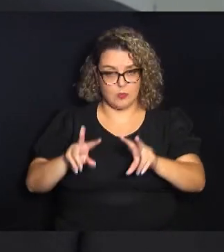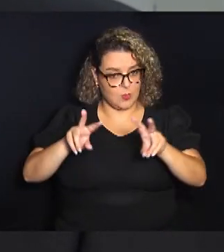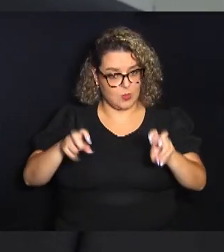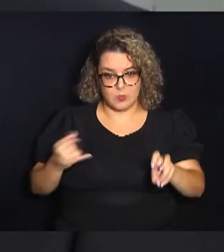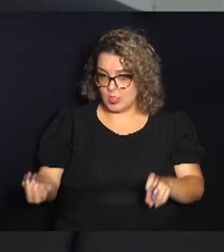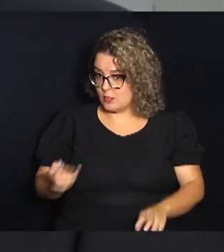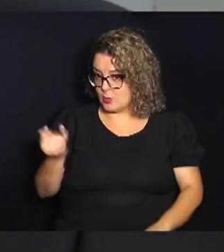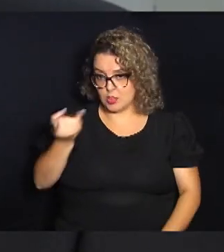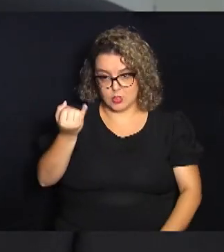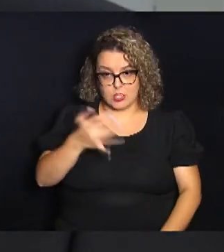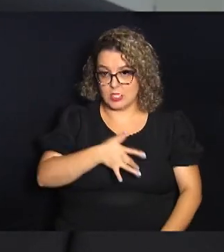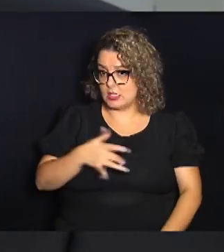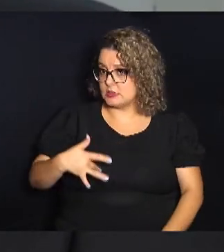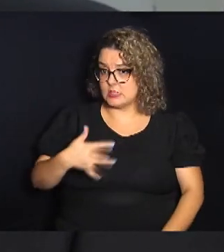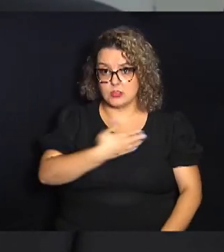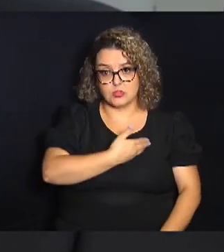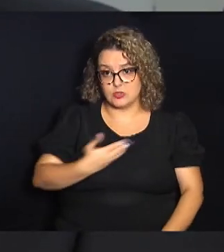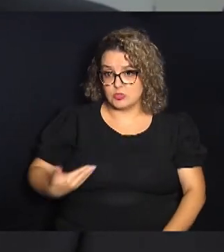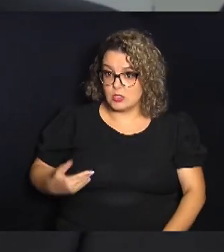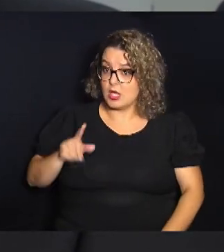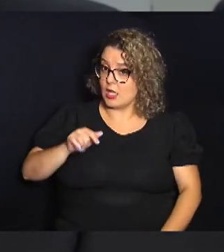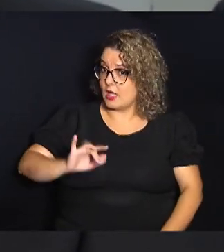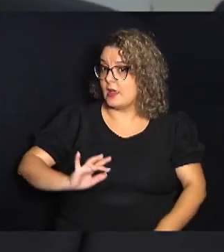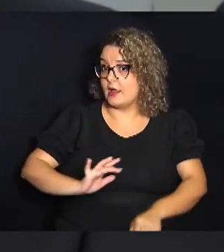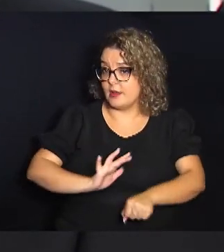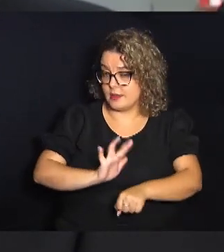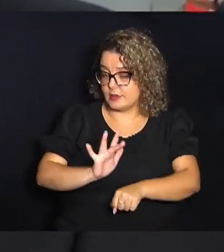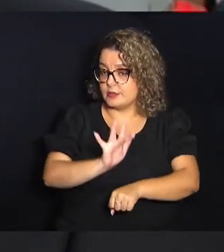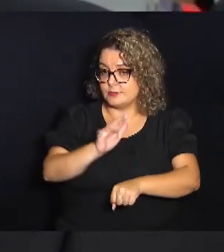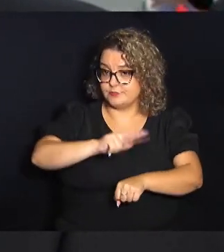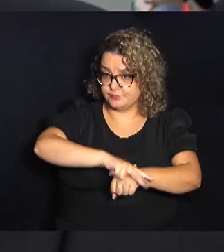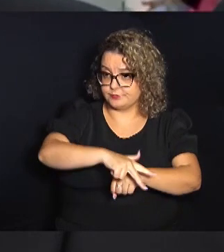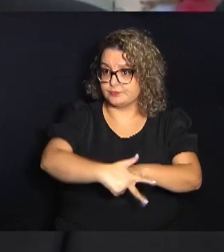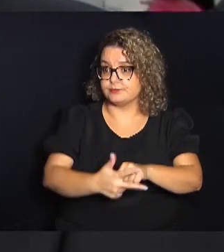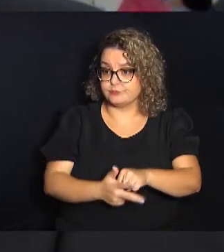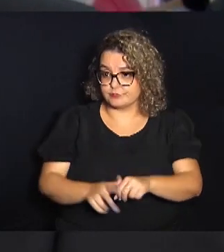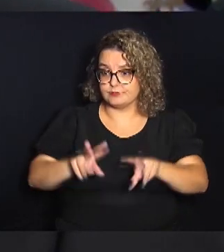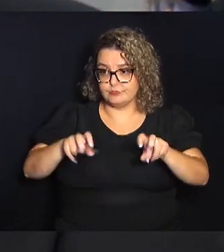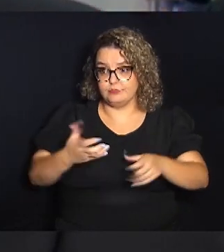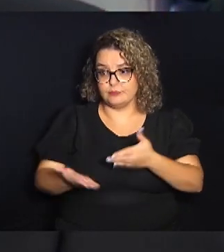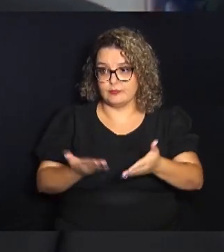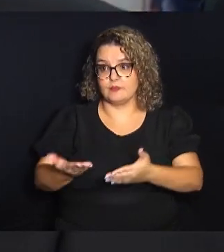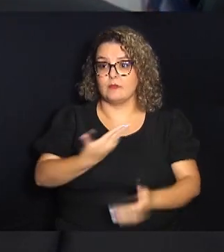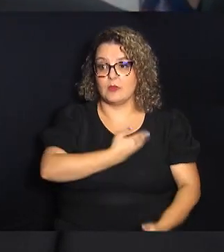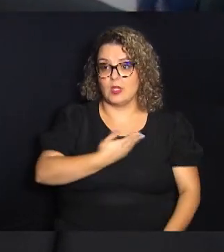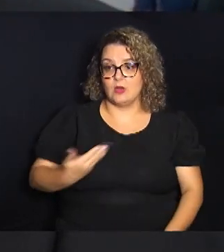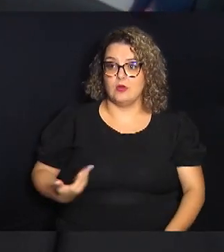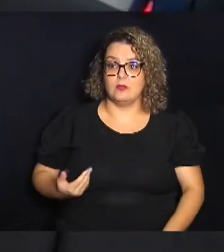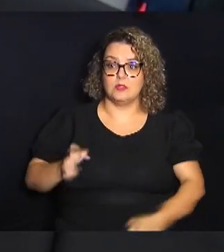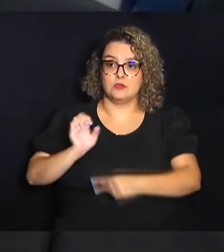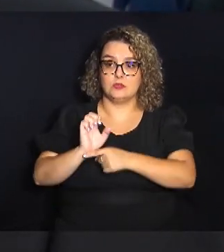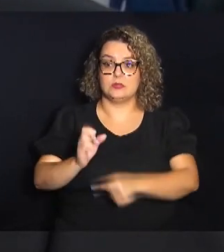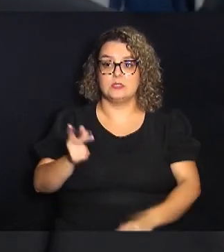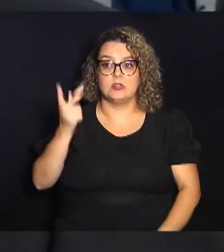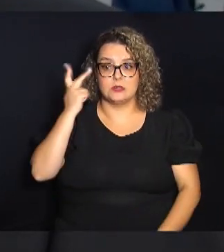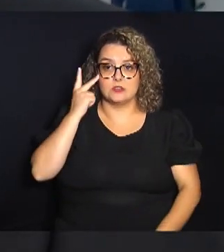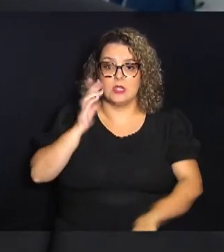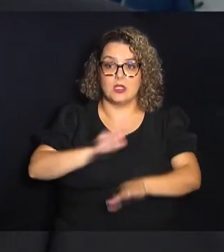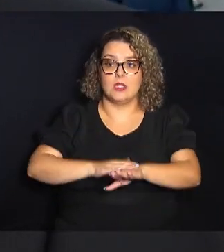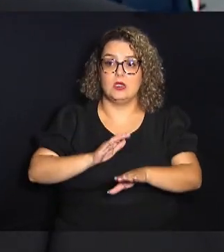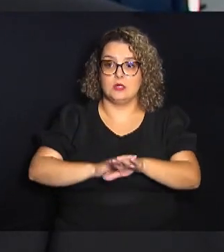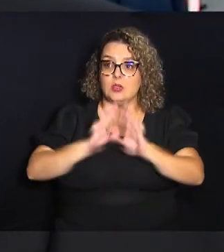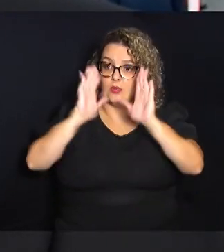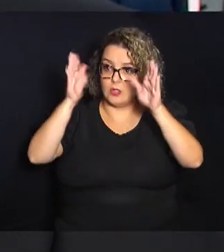importante, que é saúde pública, é dengue. Então nós vamos tratar desse assunto e levar para o governo do estado de São Paulo ações que sejam